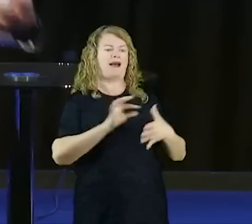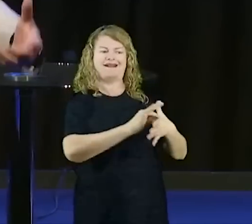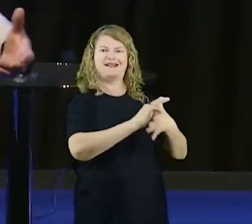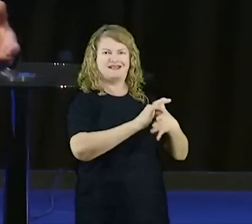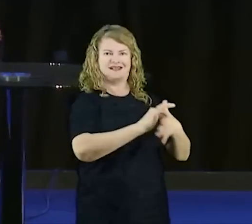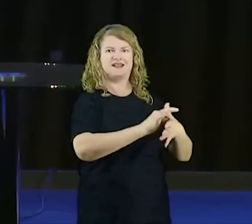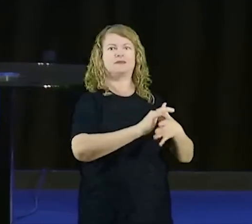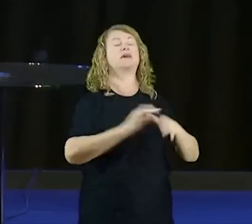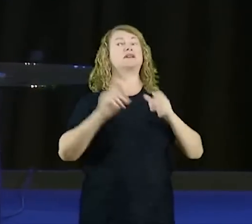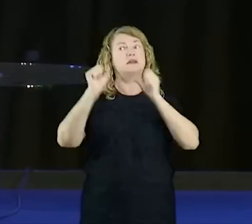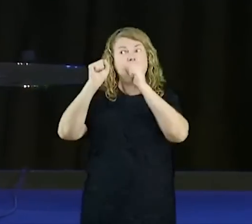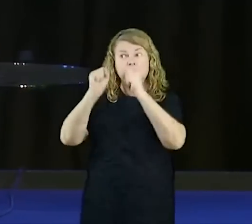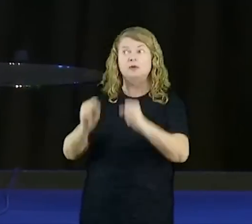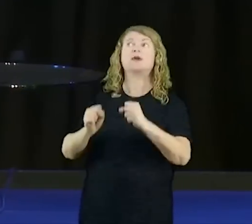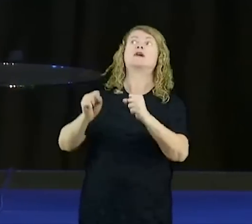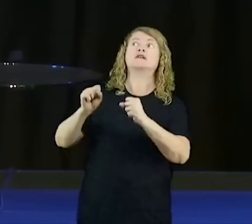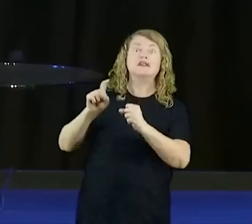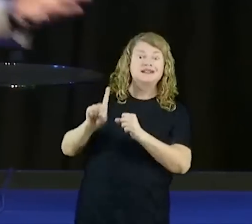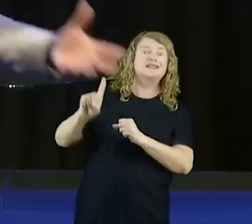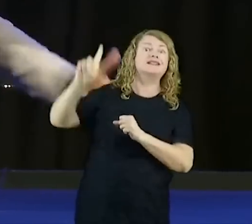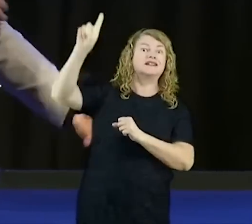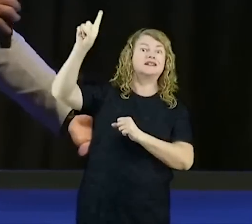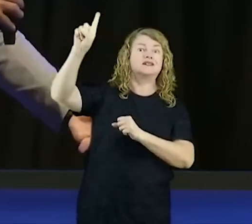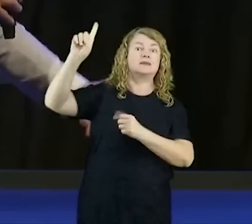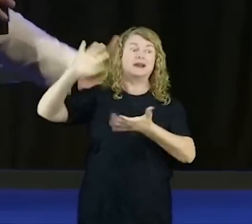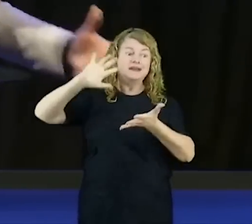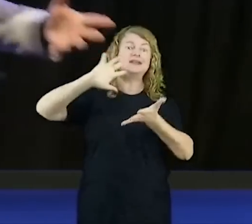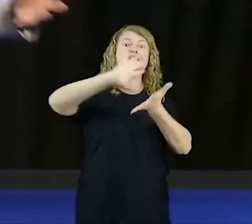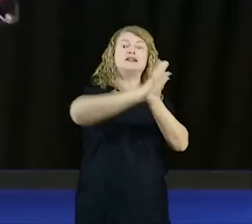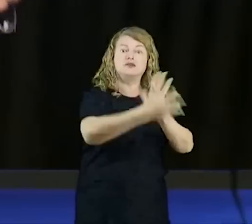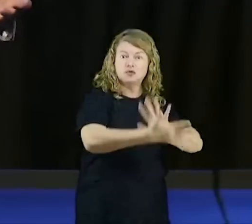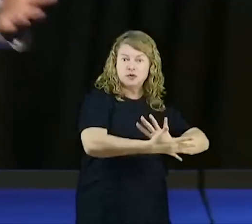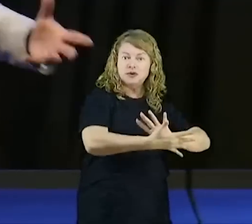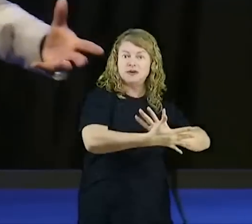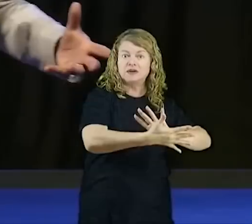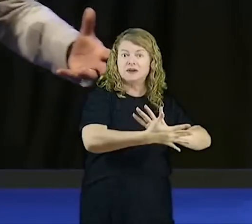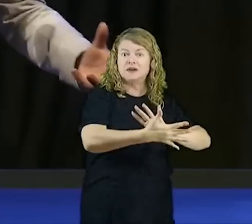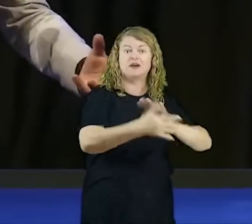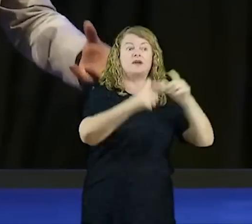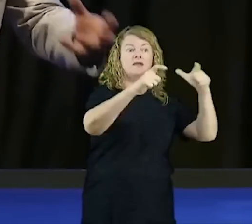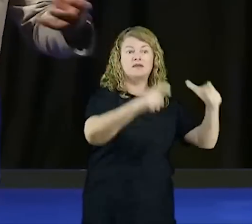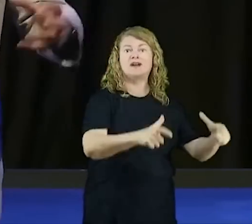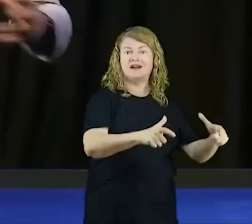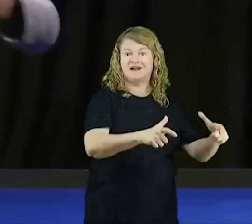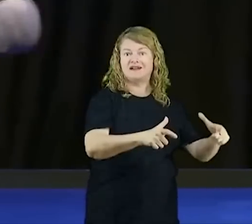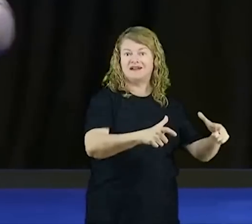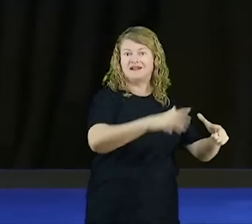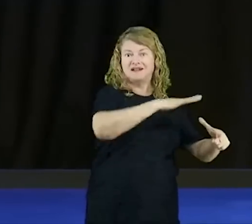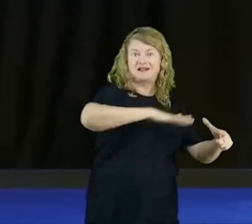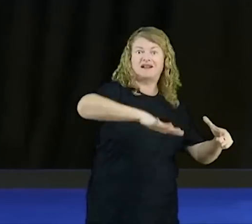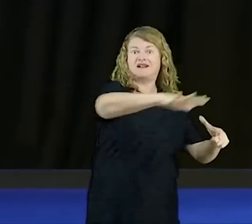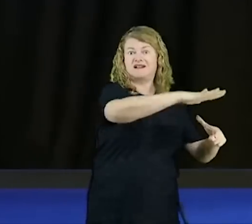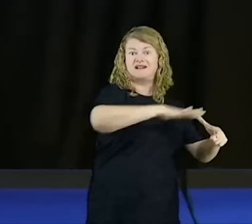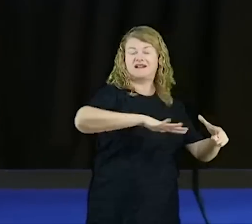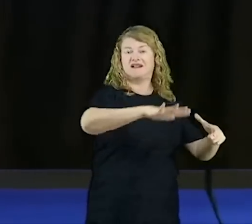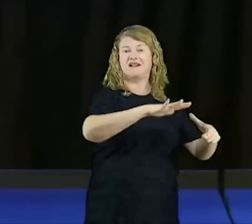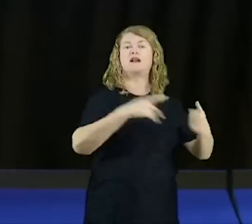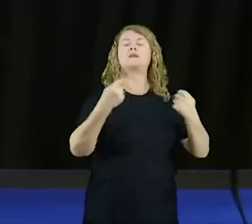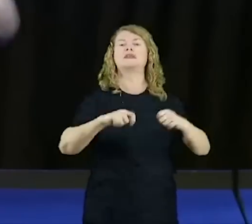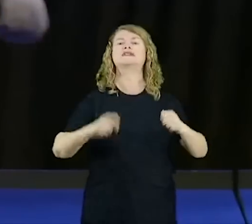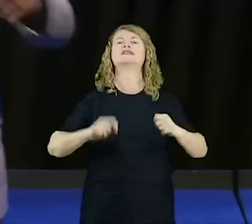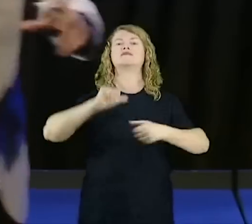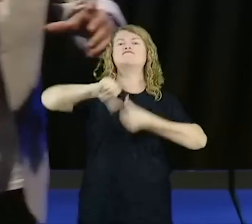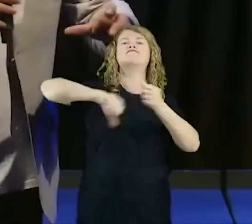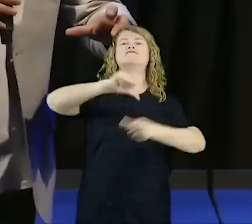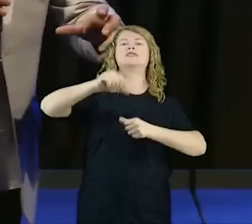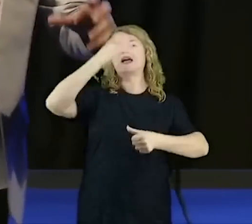mas sim poderosas em Deus para destruição de fortalezas. Como é que você destrói uma fortaleza? Anulando sofismas e pensamentos